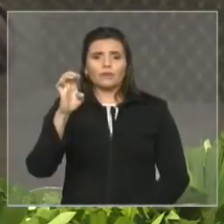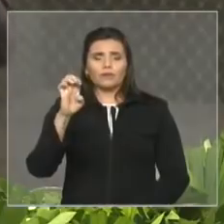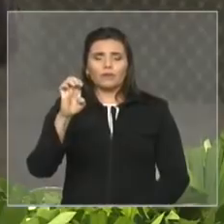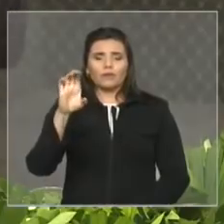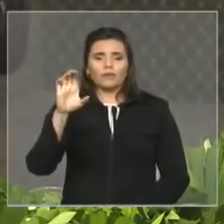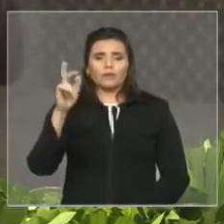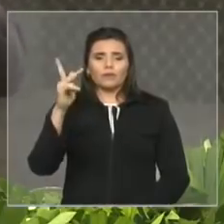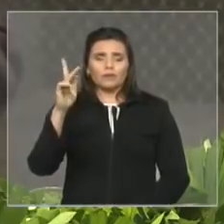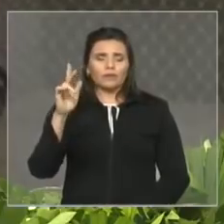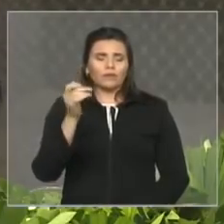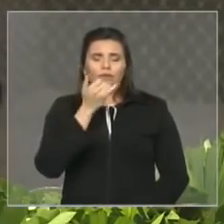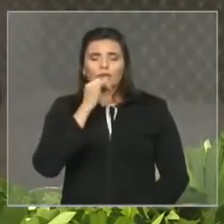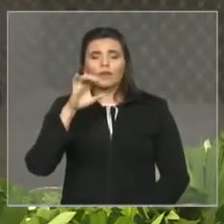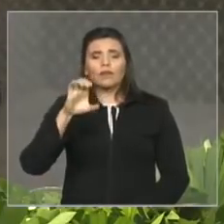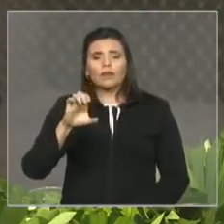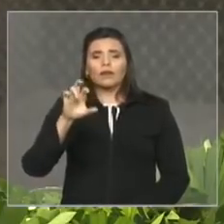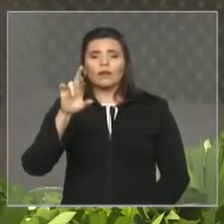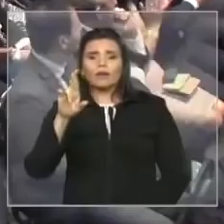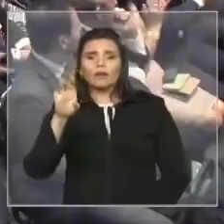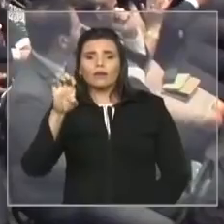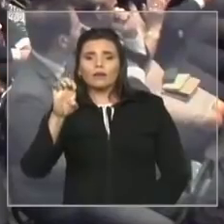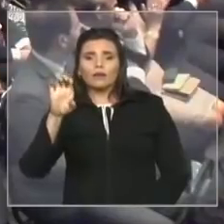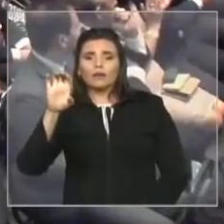quem conhece o maranhão sabe